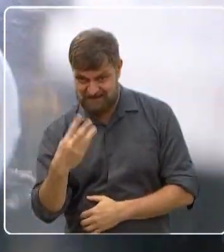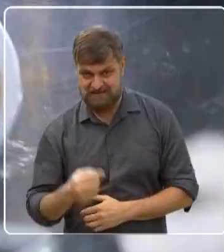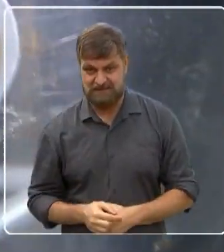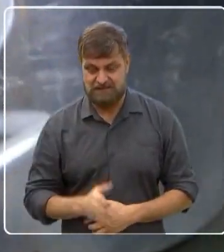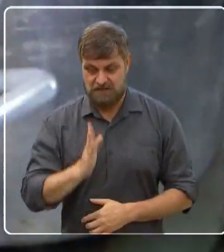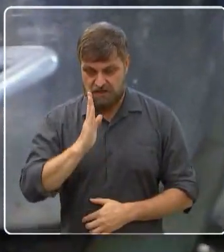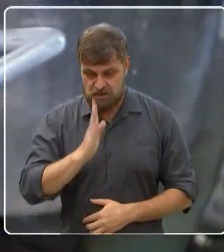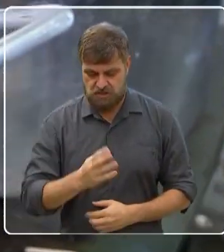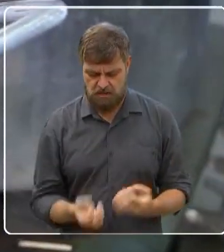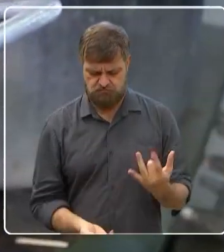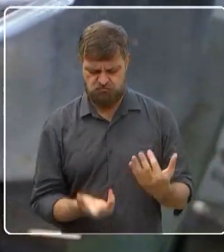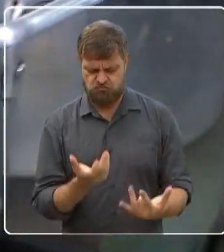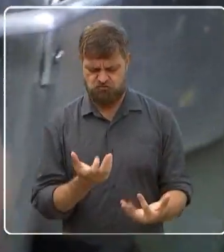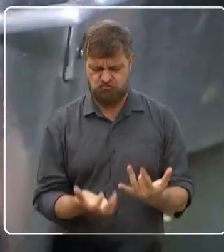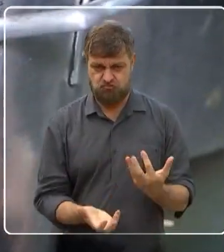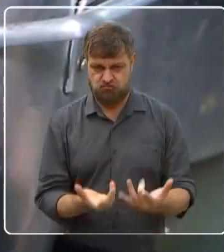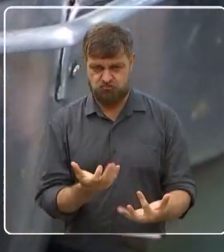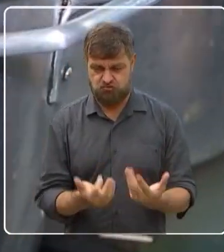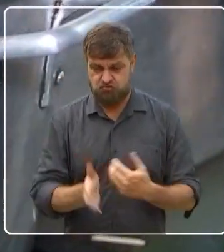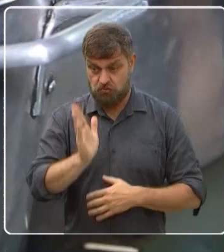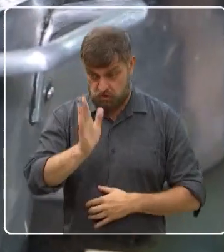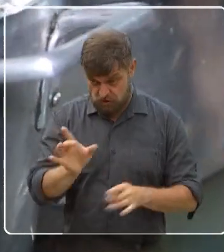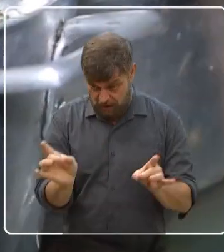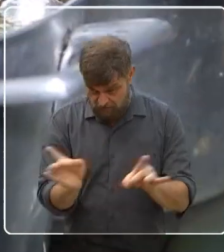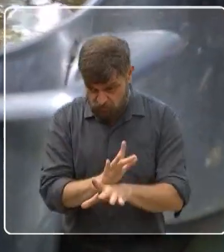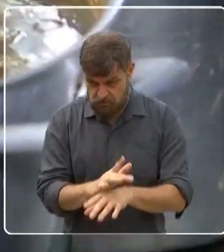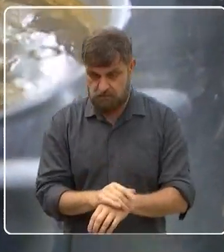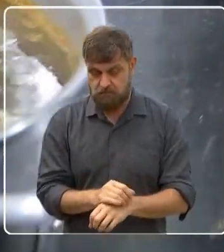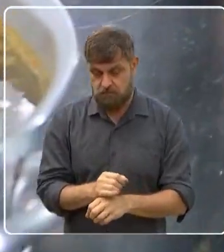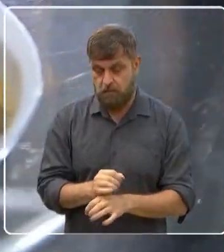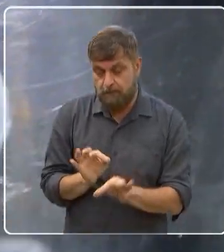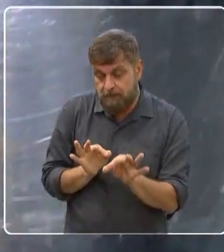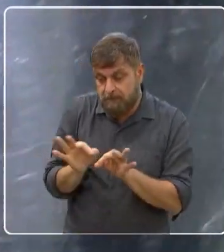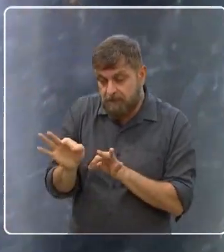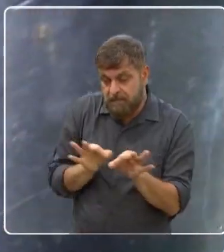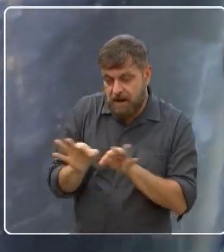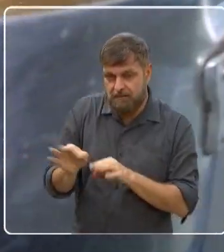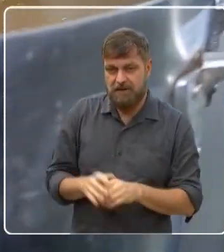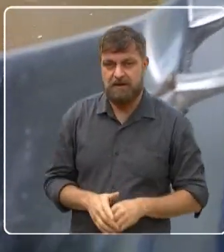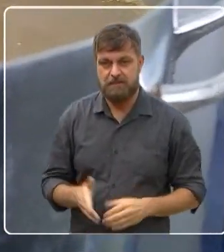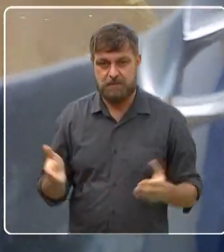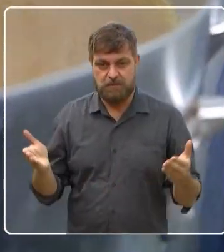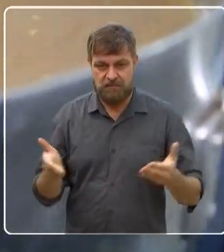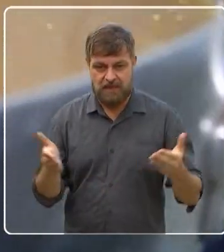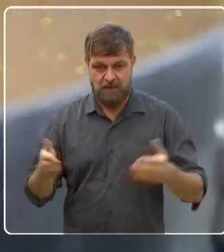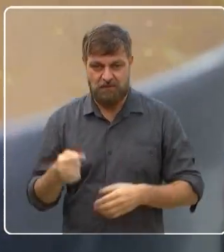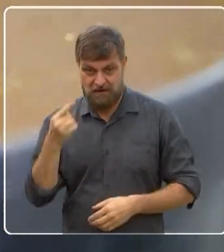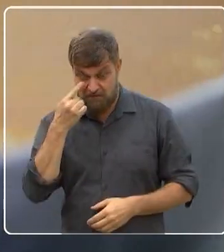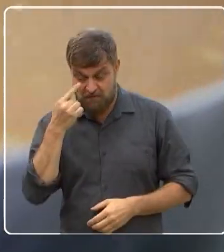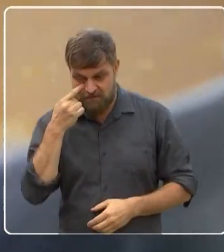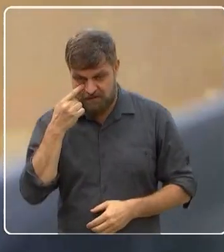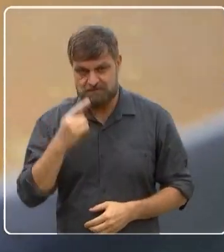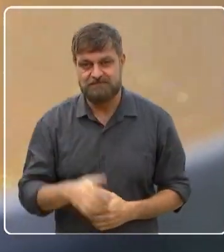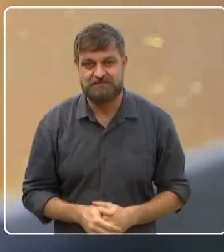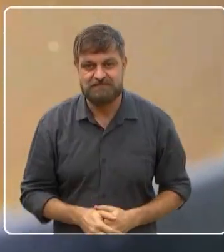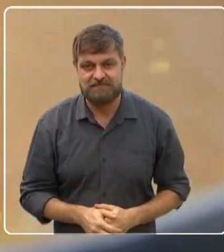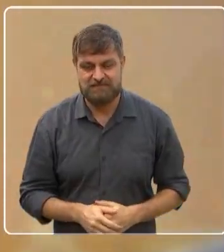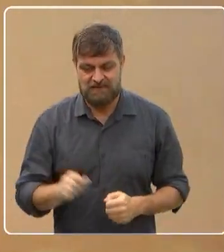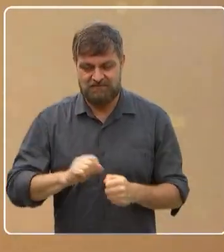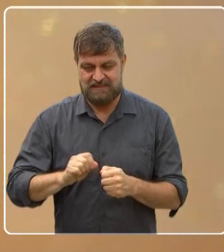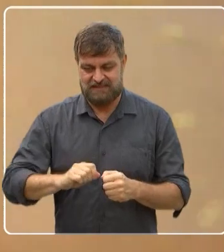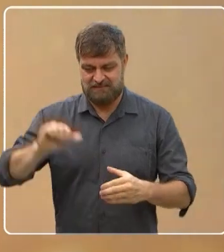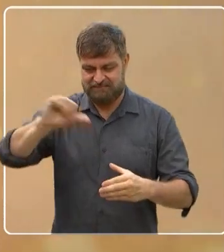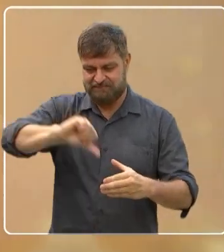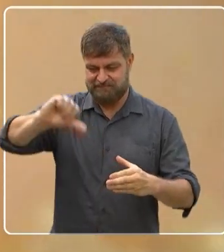Então já escaldei. Eu vou começar a preparar. Vou escaldar, lavar, fazer o